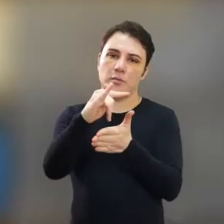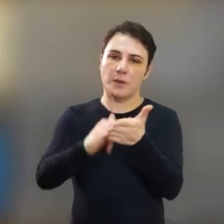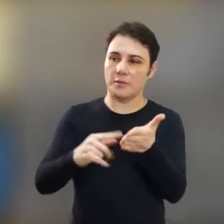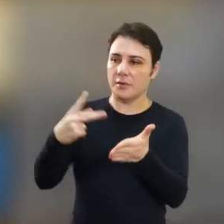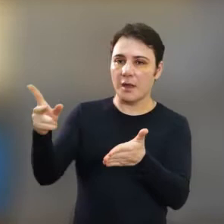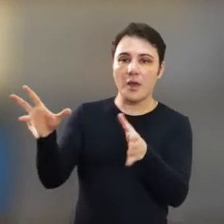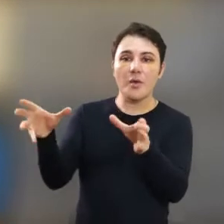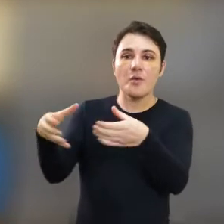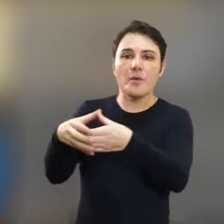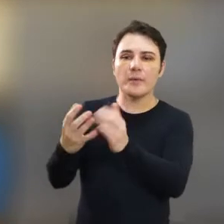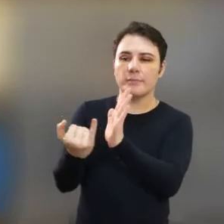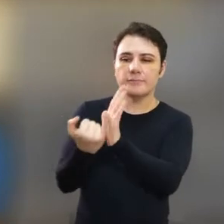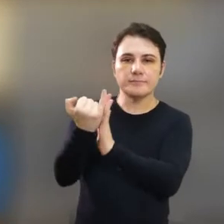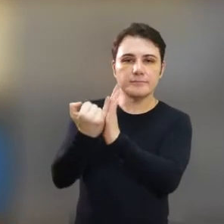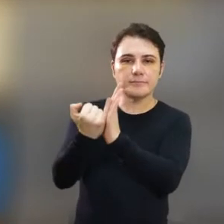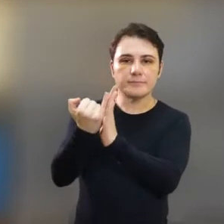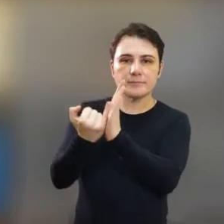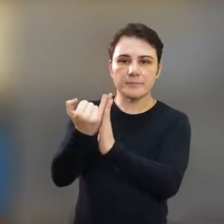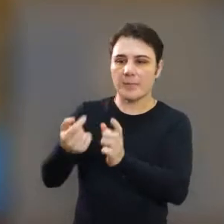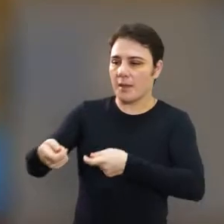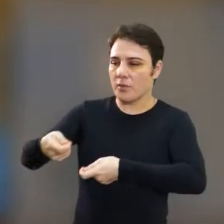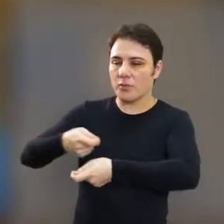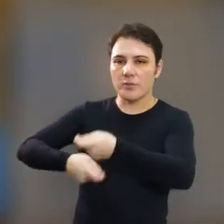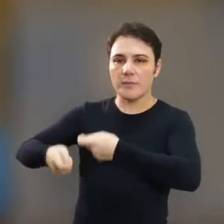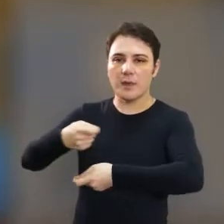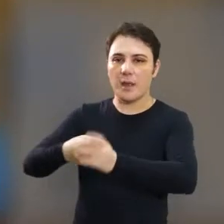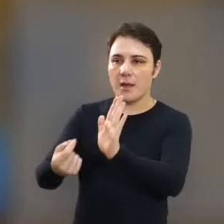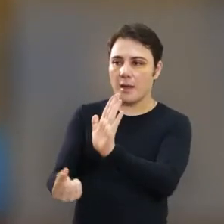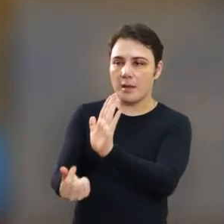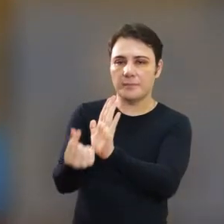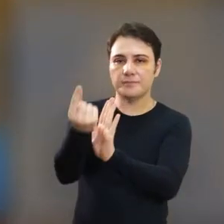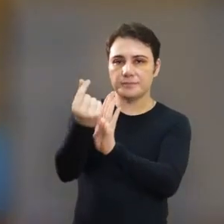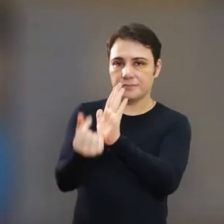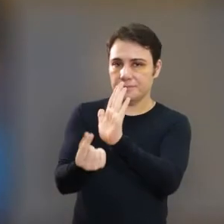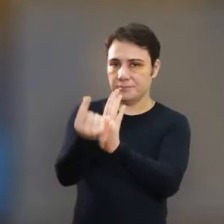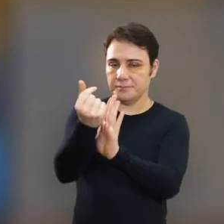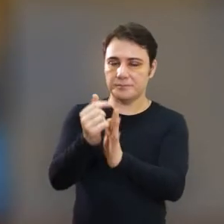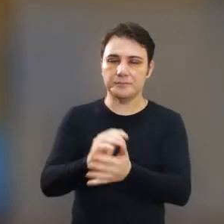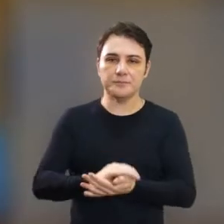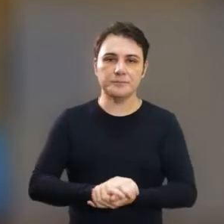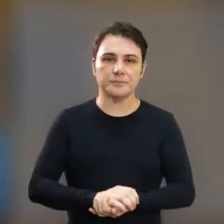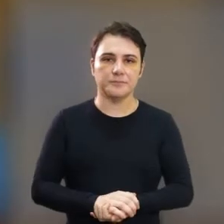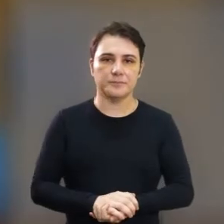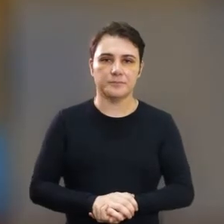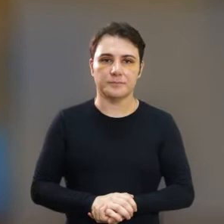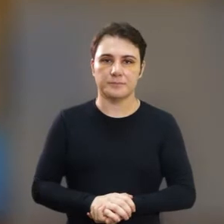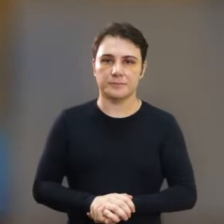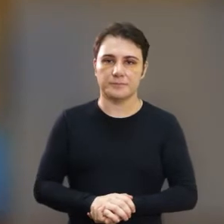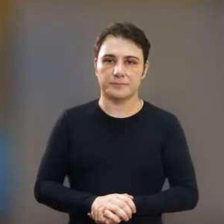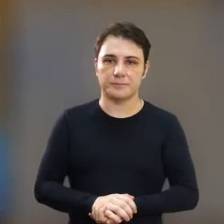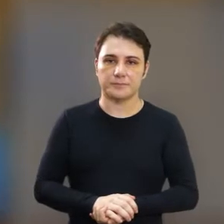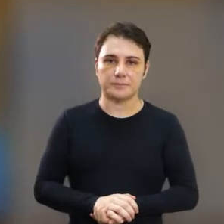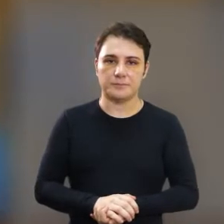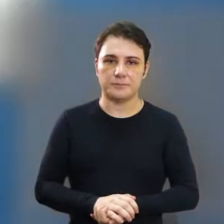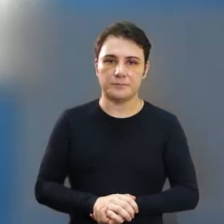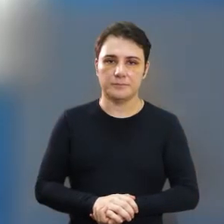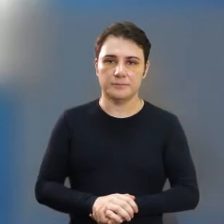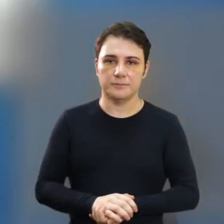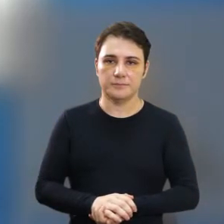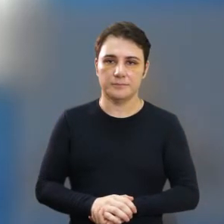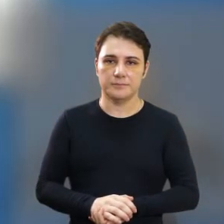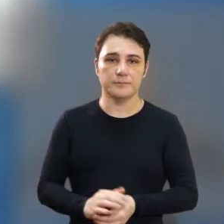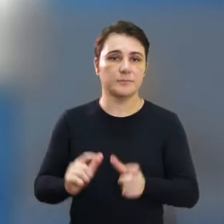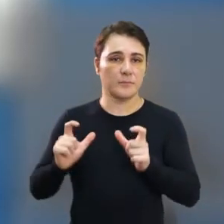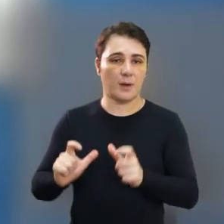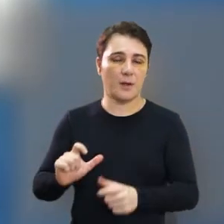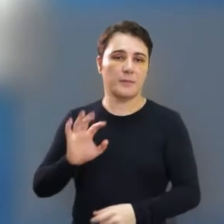maioria dos vereadores seguiu o parecer emitido pela Comissão de Tributação, Finanças e Orçamento. O Tribunal